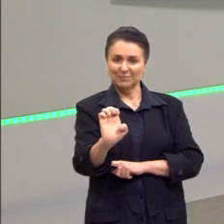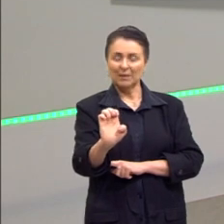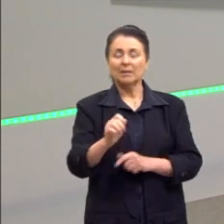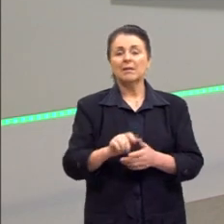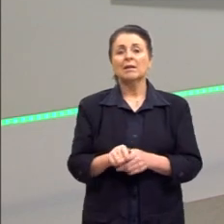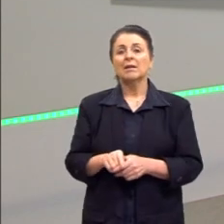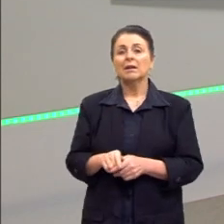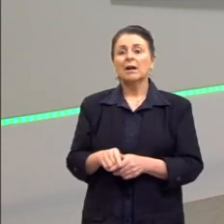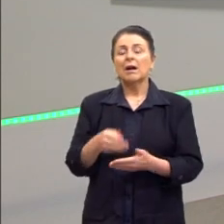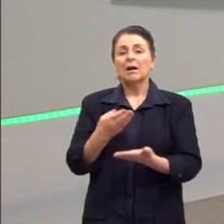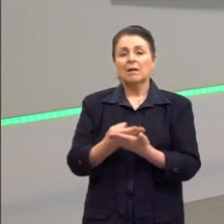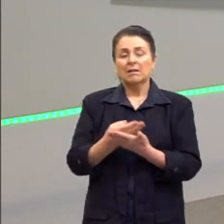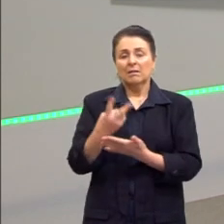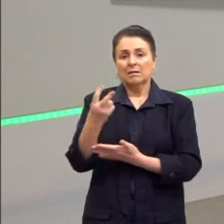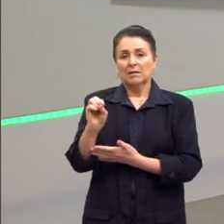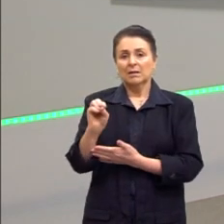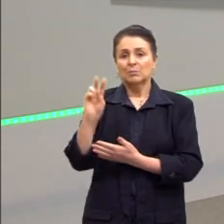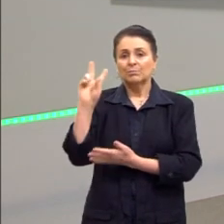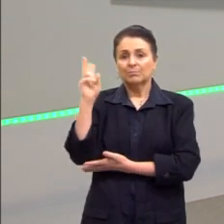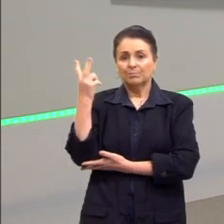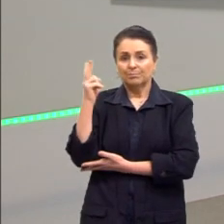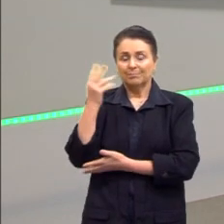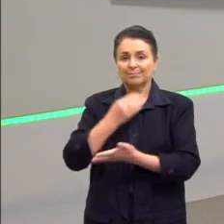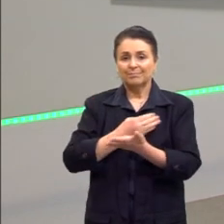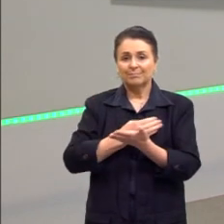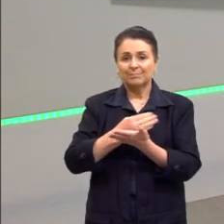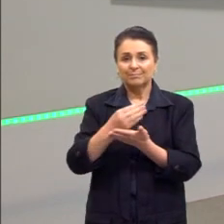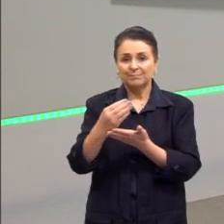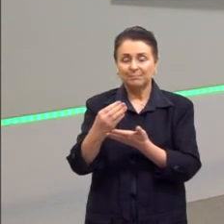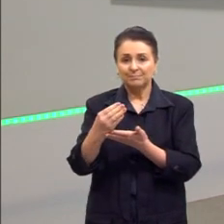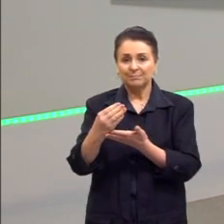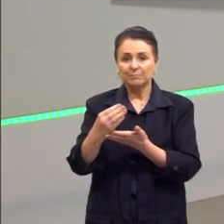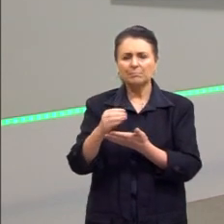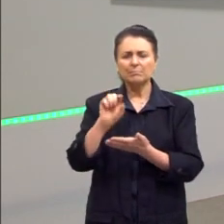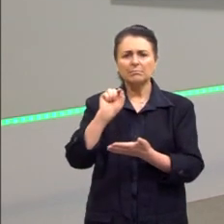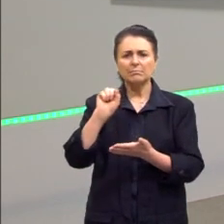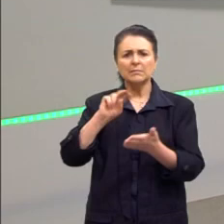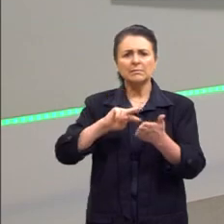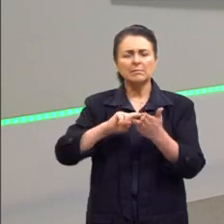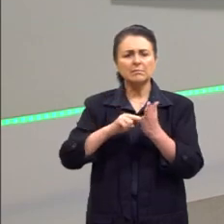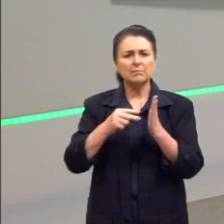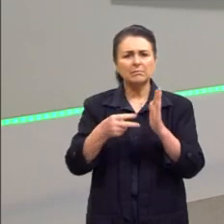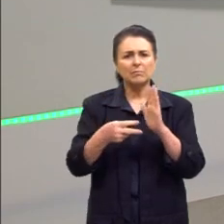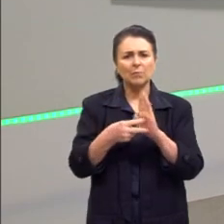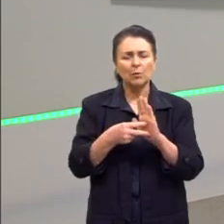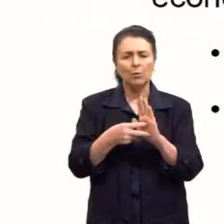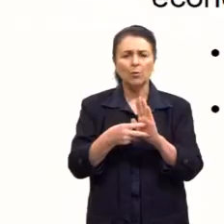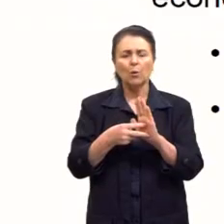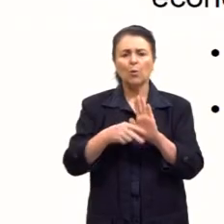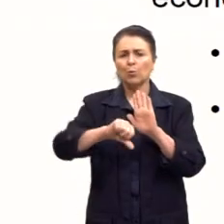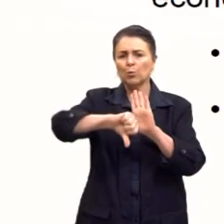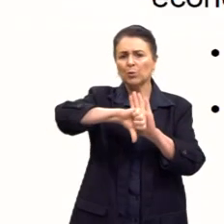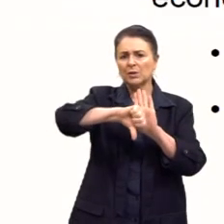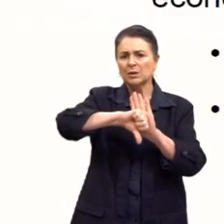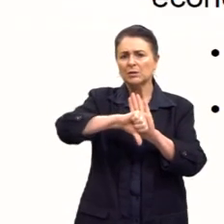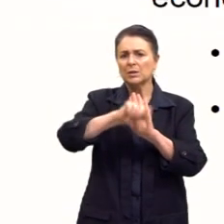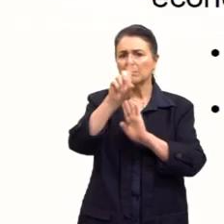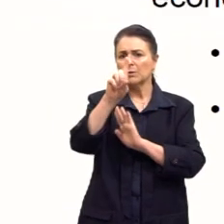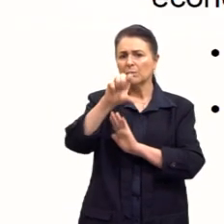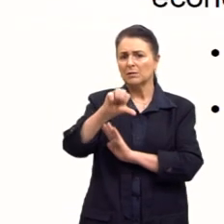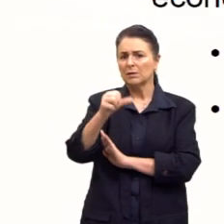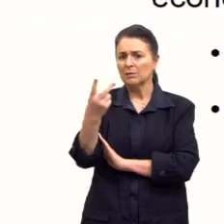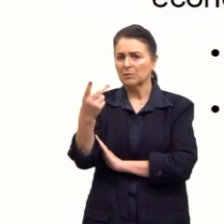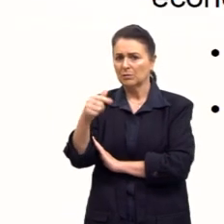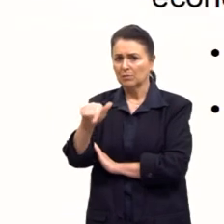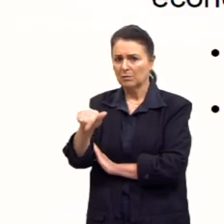vamos lá. Aula 20. Começar respondendo o que foi a crise de 29. Essa crise, então, ela foi uma